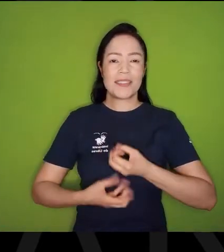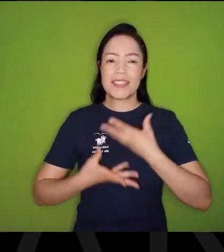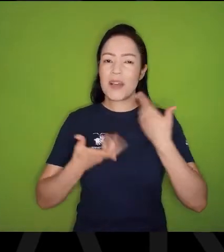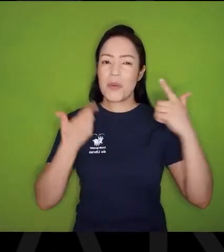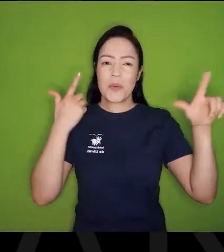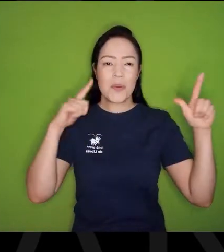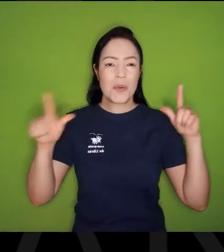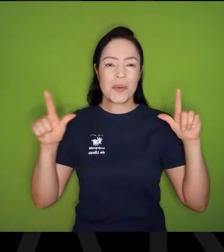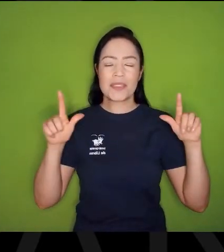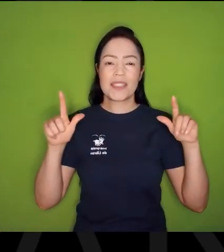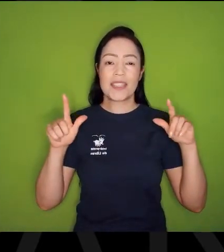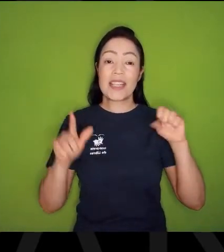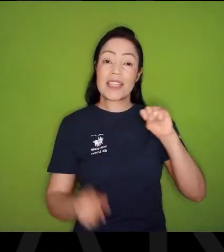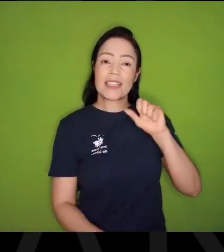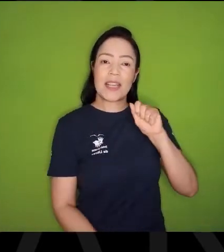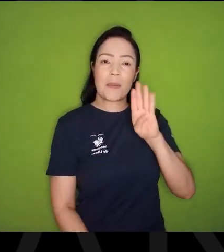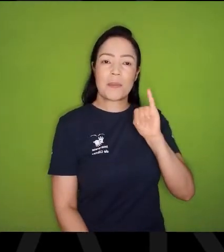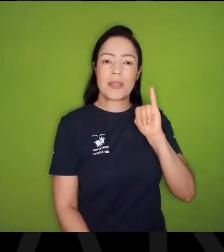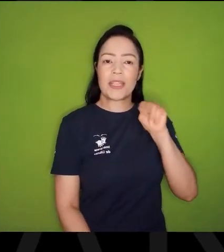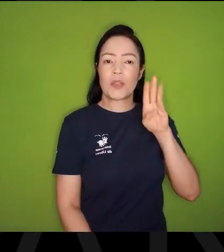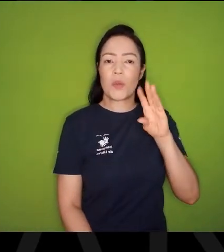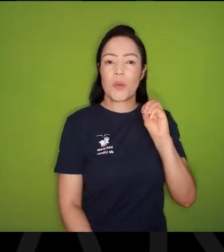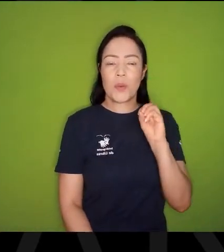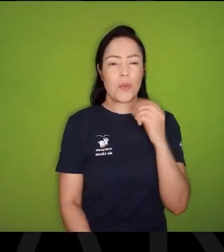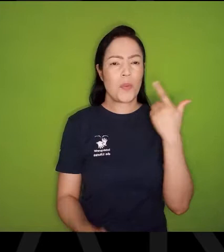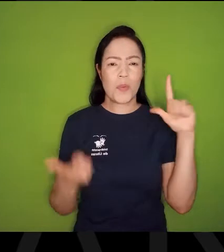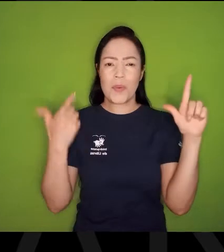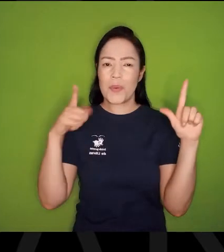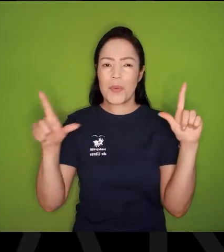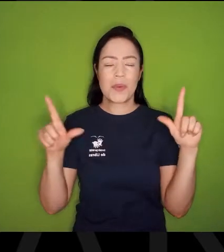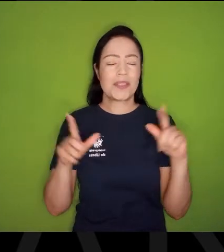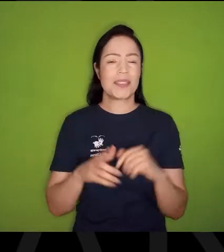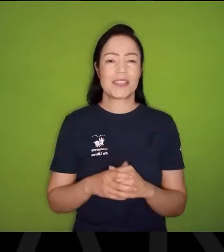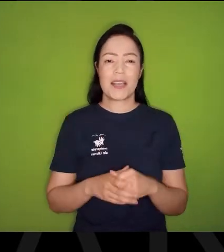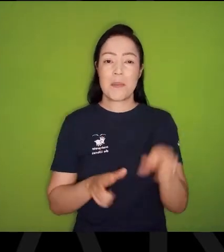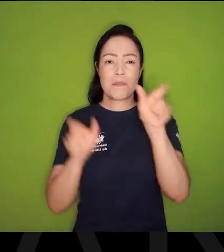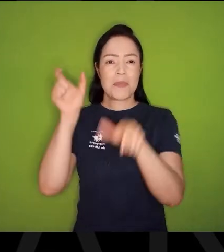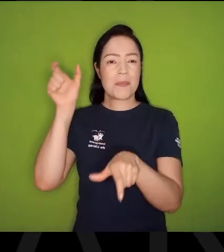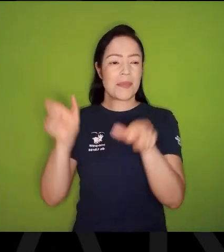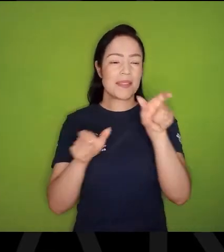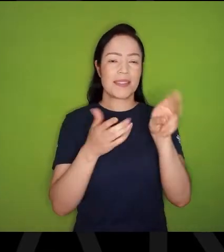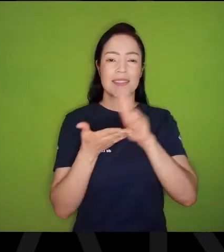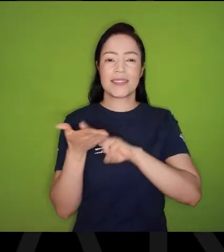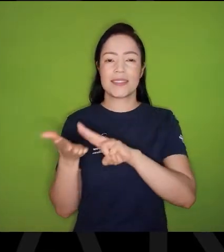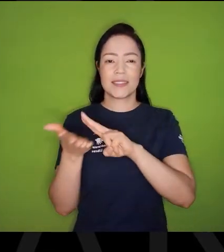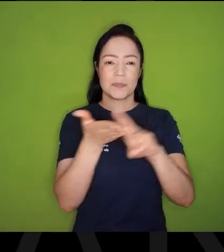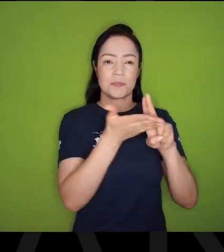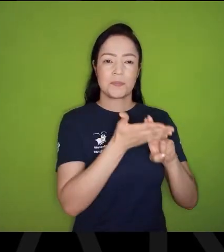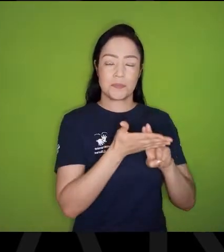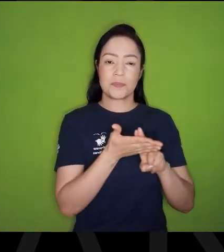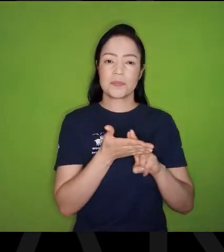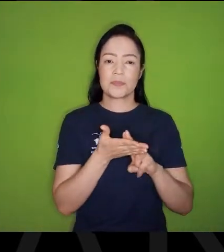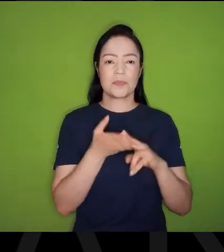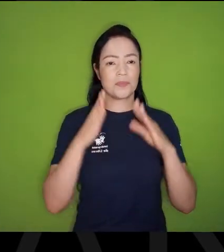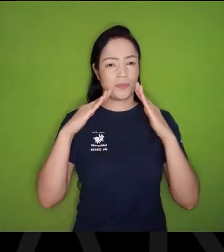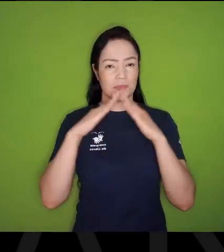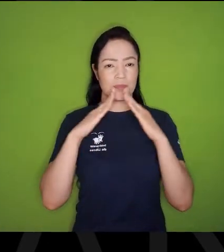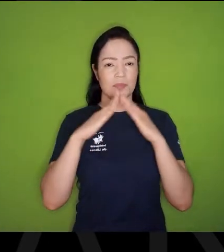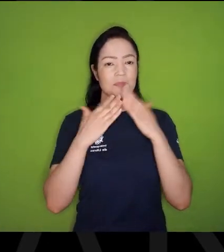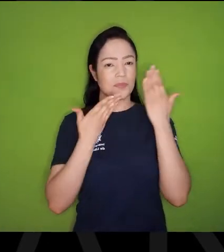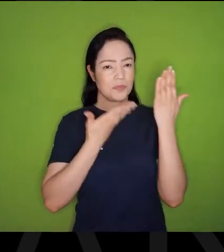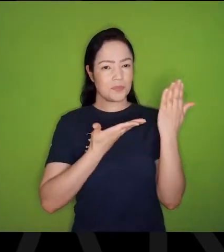jovem Fernando Sabino, Com quem ele conversou, Tantas outras pessoas com quem ele se correspondia, Daquela casa ali,